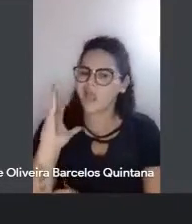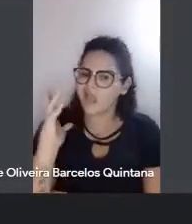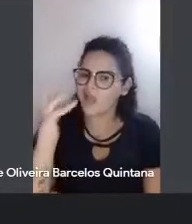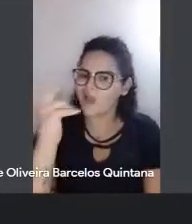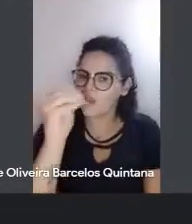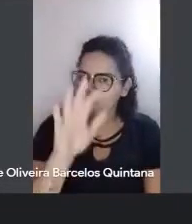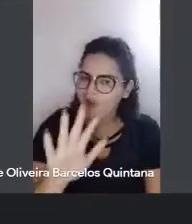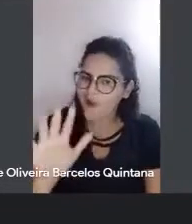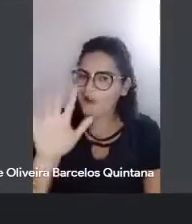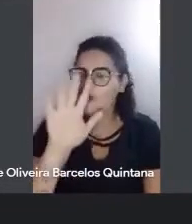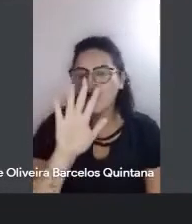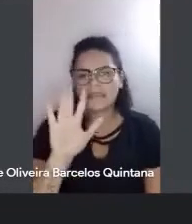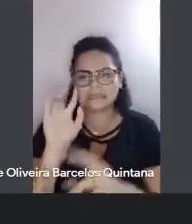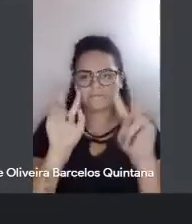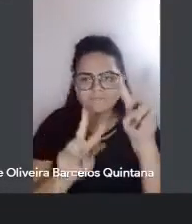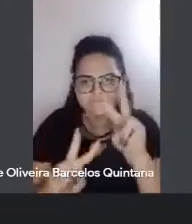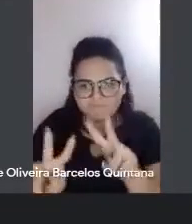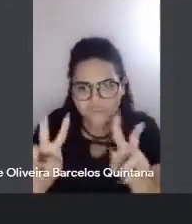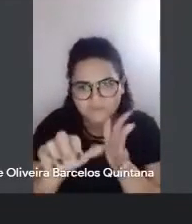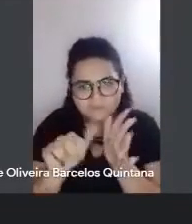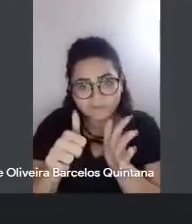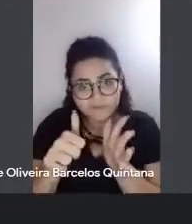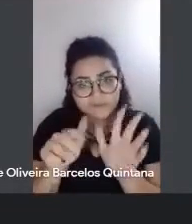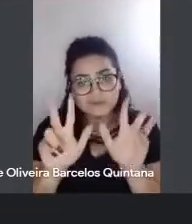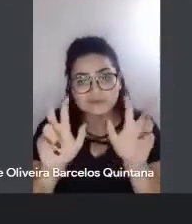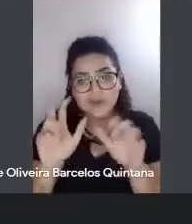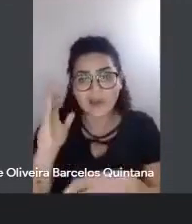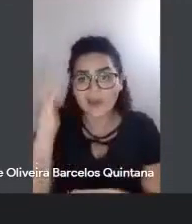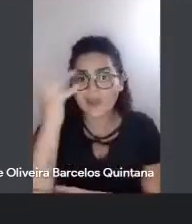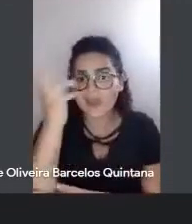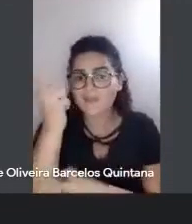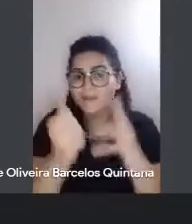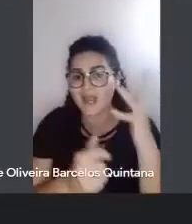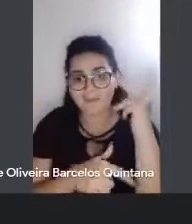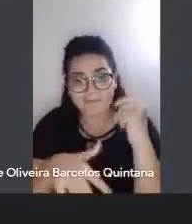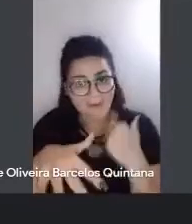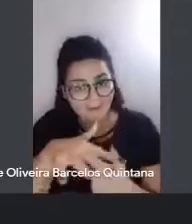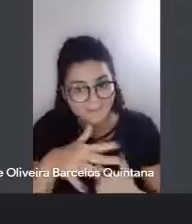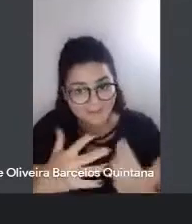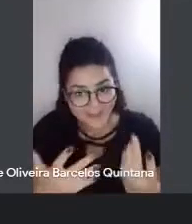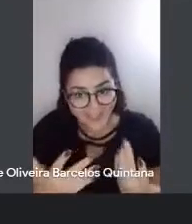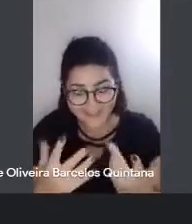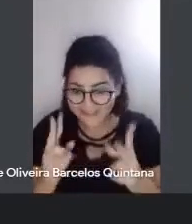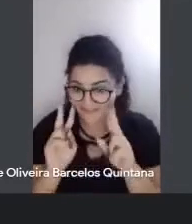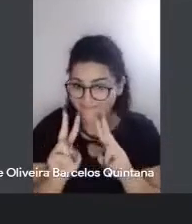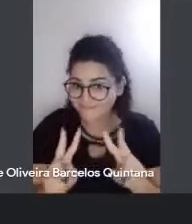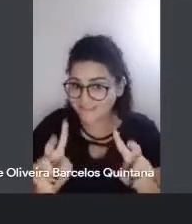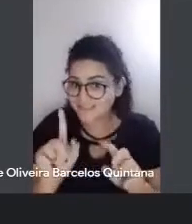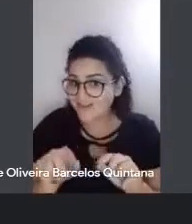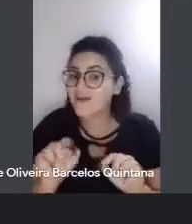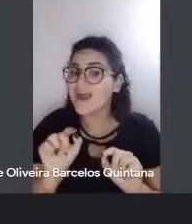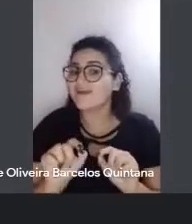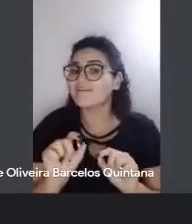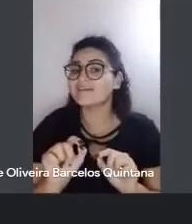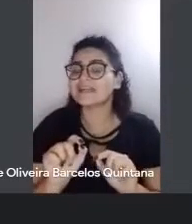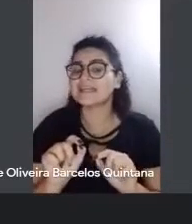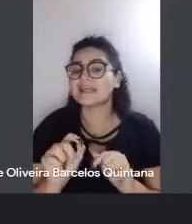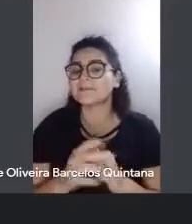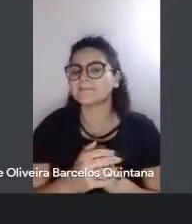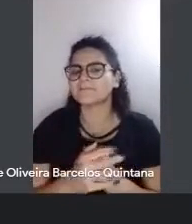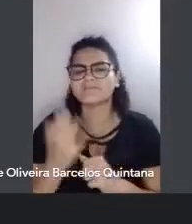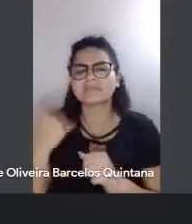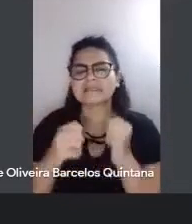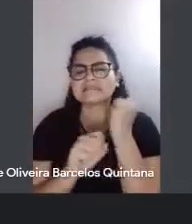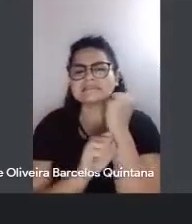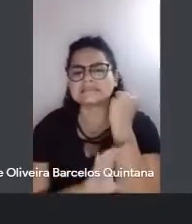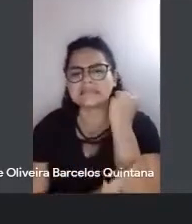primeiras da ecologia, do meio ambiente. E essa visão, assim, lá no final do século XIX,